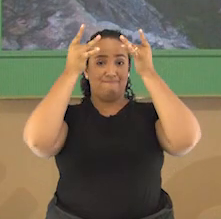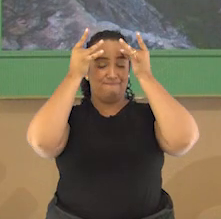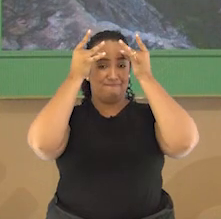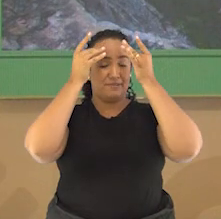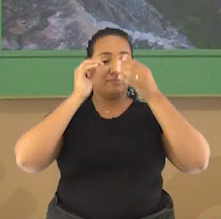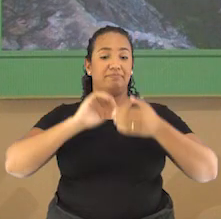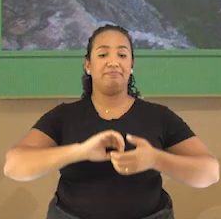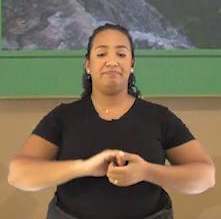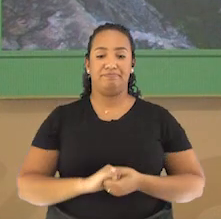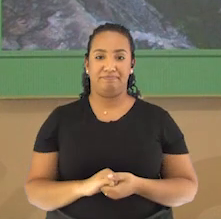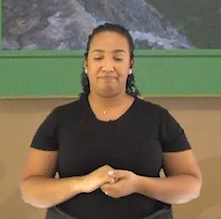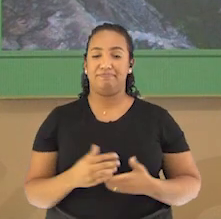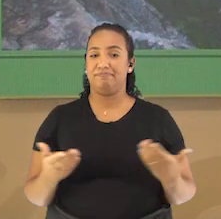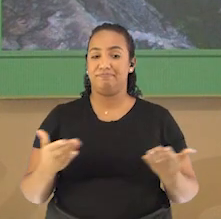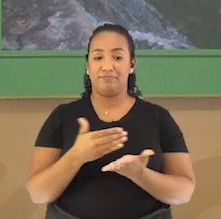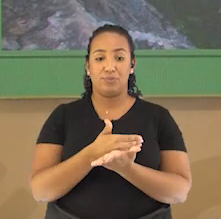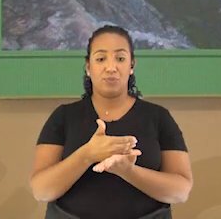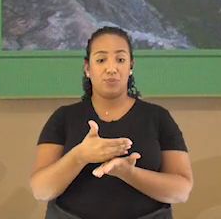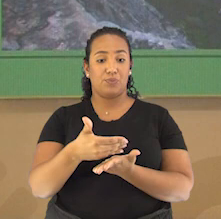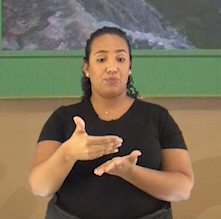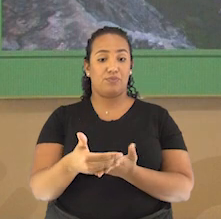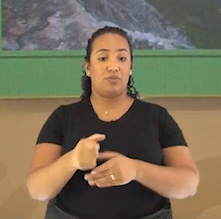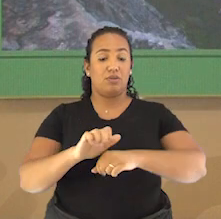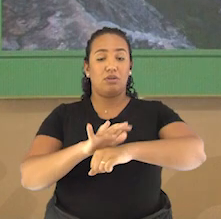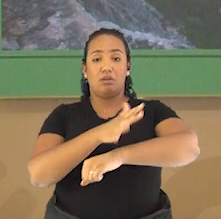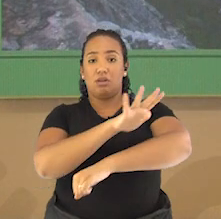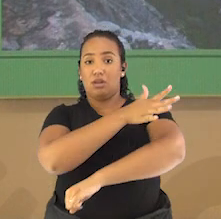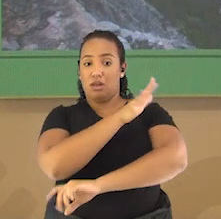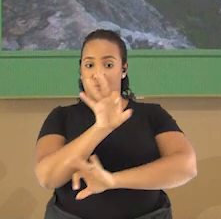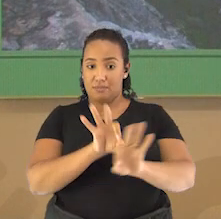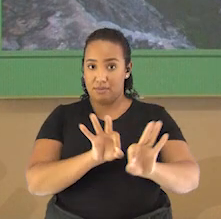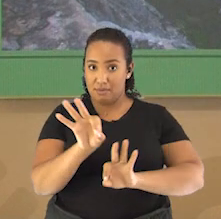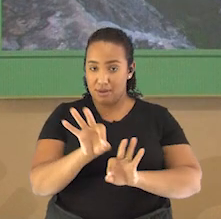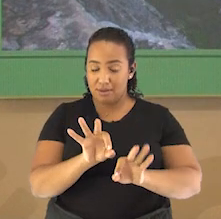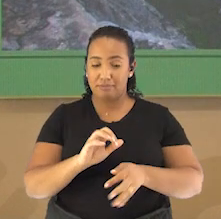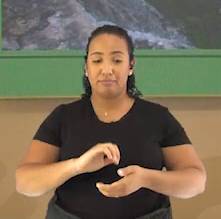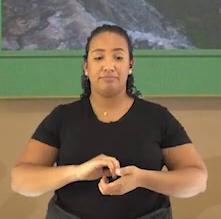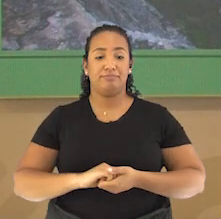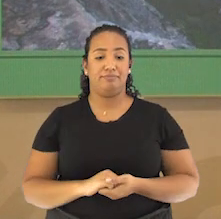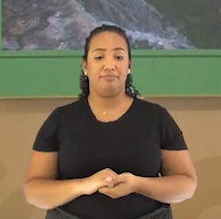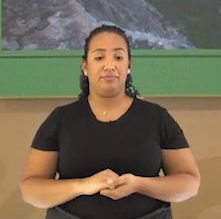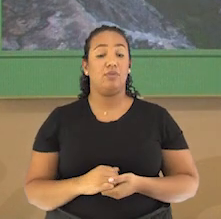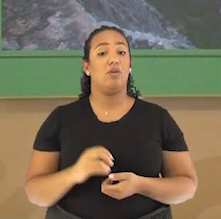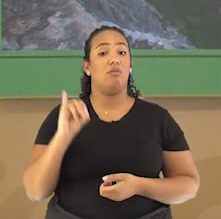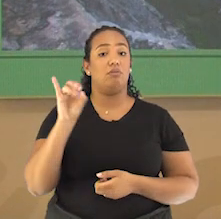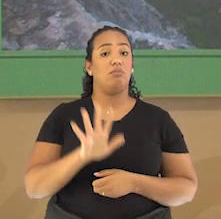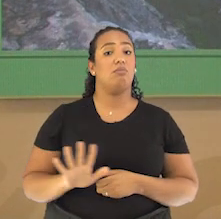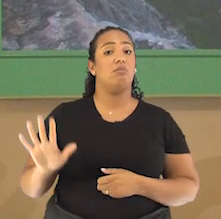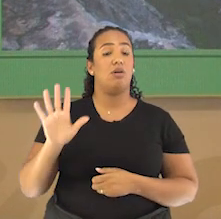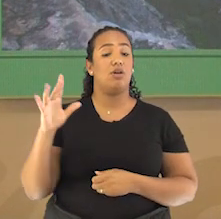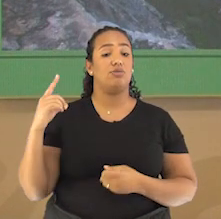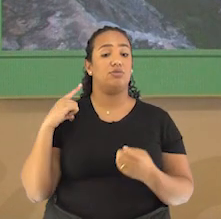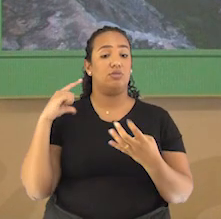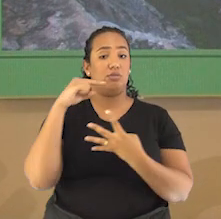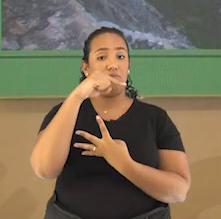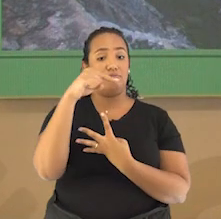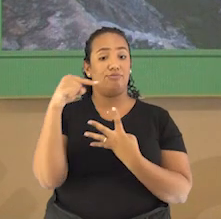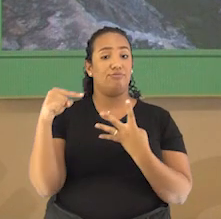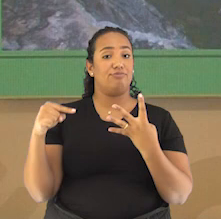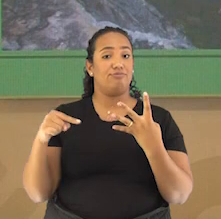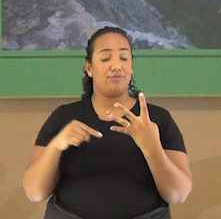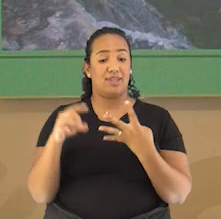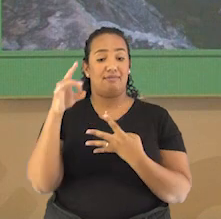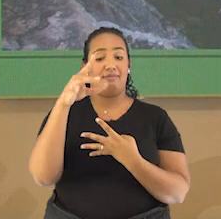conhecimentos? Vamos começar pelo relevo. Preparados? Preparados, temos na tela quatro imagens que